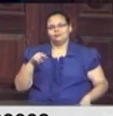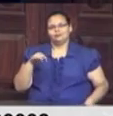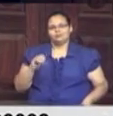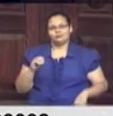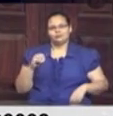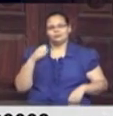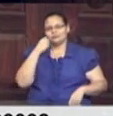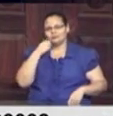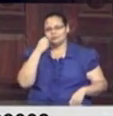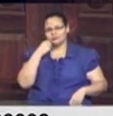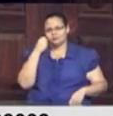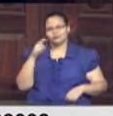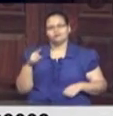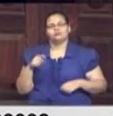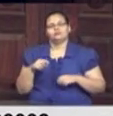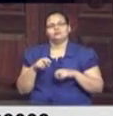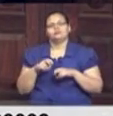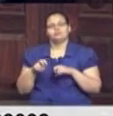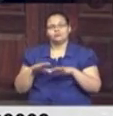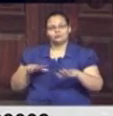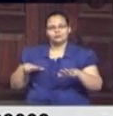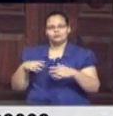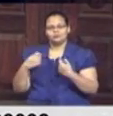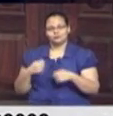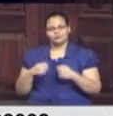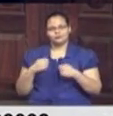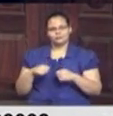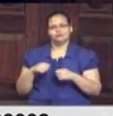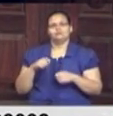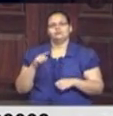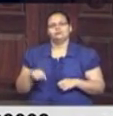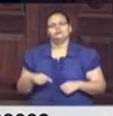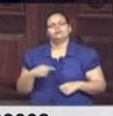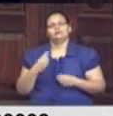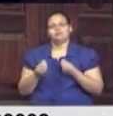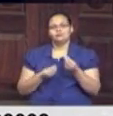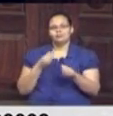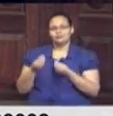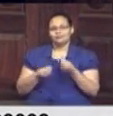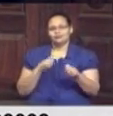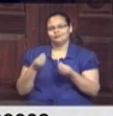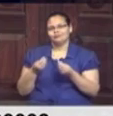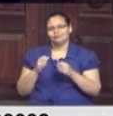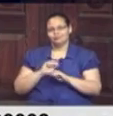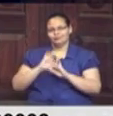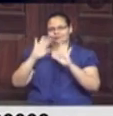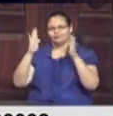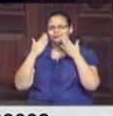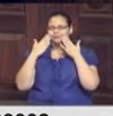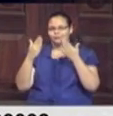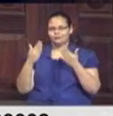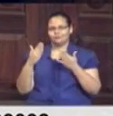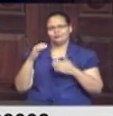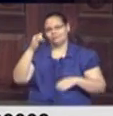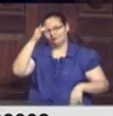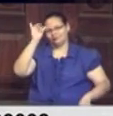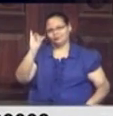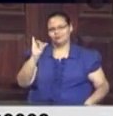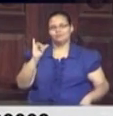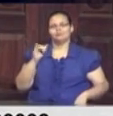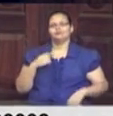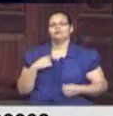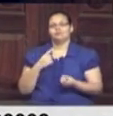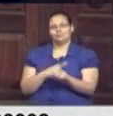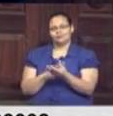para tirar dessa crise, no mínimo, ferramentas eficazes de transparência para evitar que a